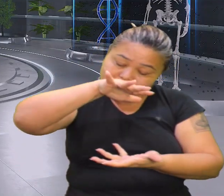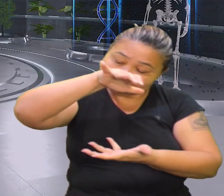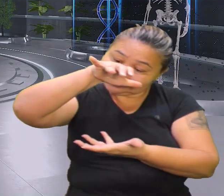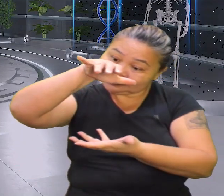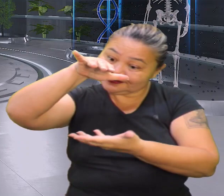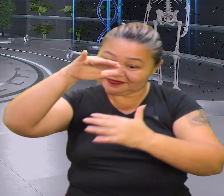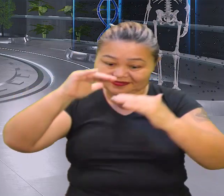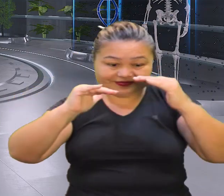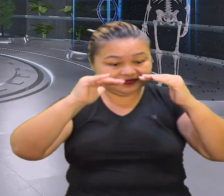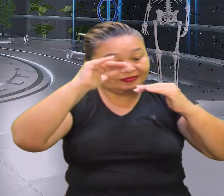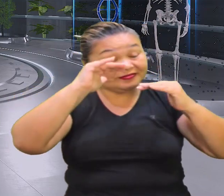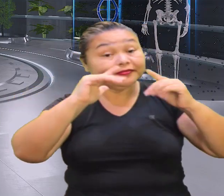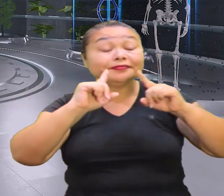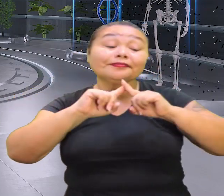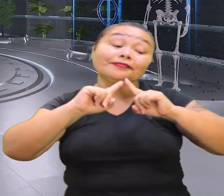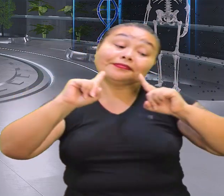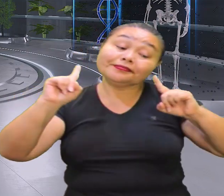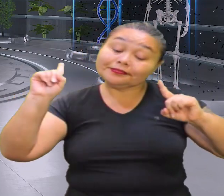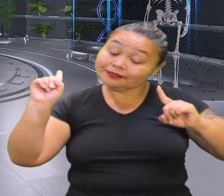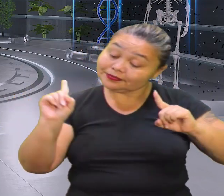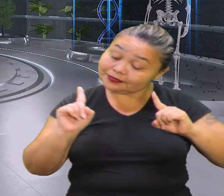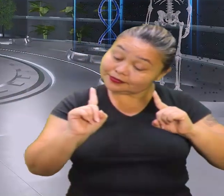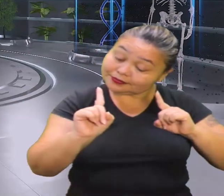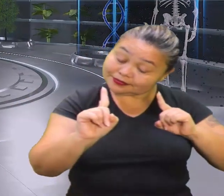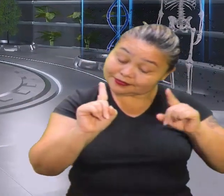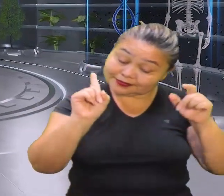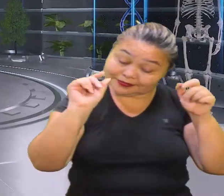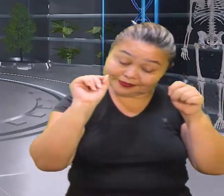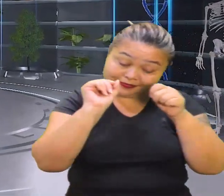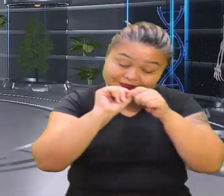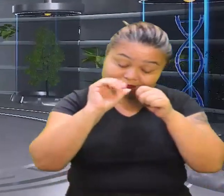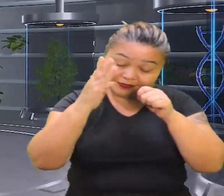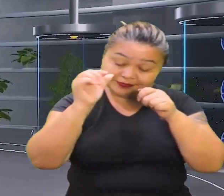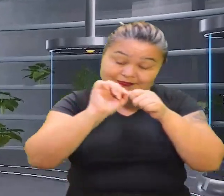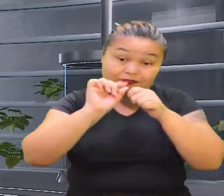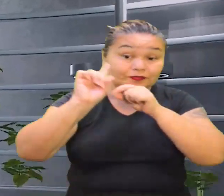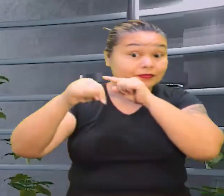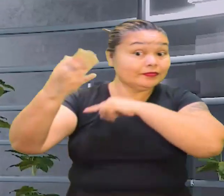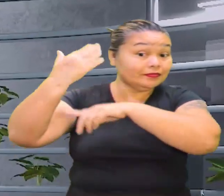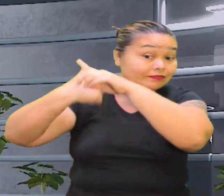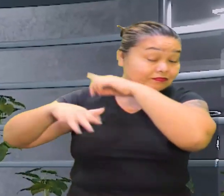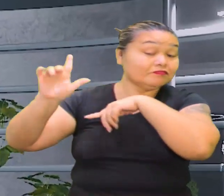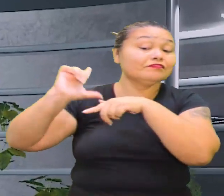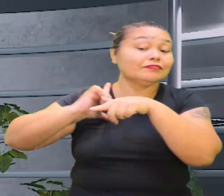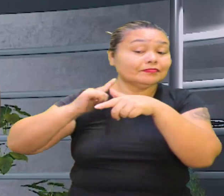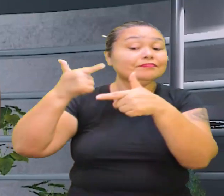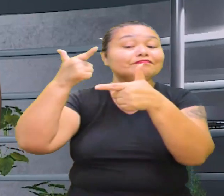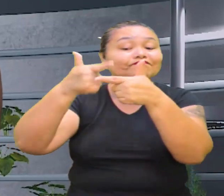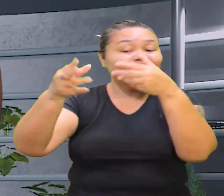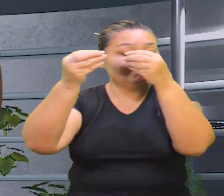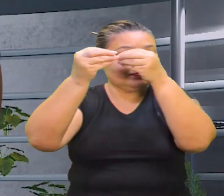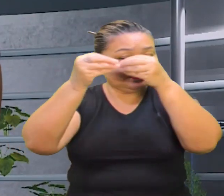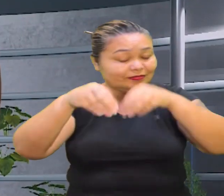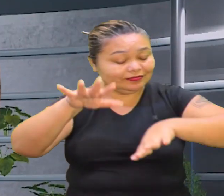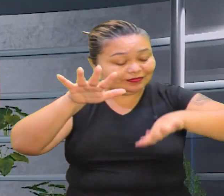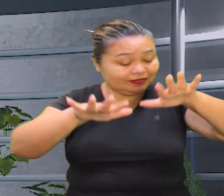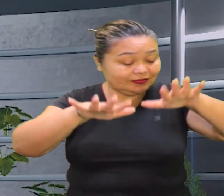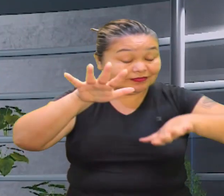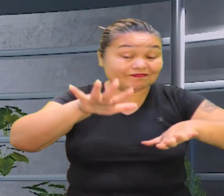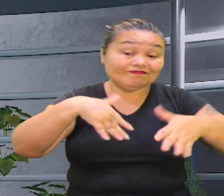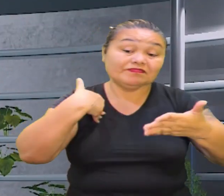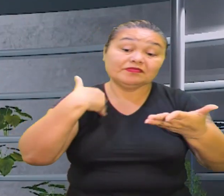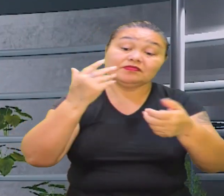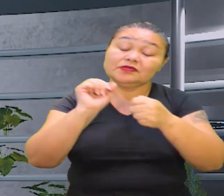Porém as nossas ações atuais e passadas vêm trazendo grandes prejuízos Alguns deles